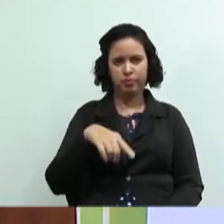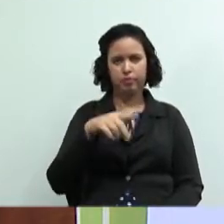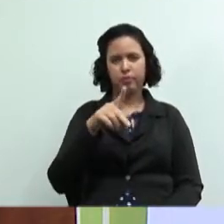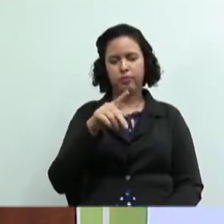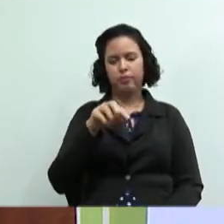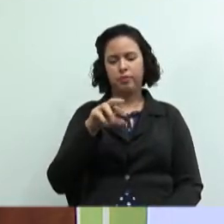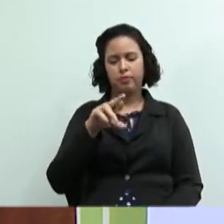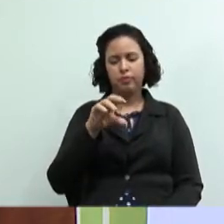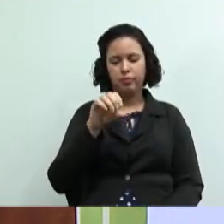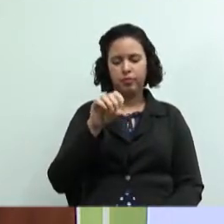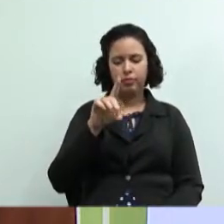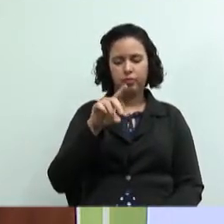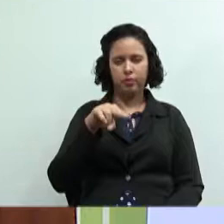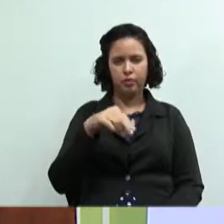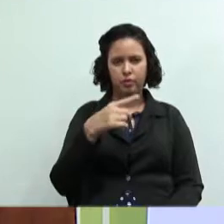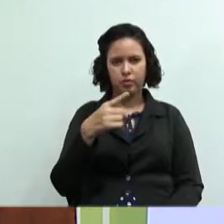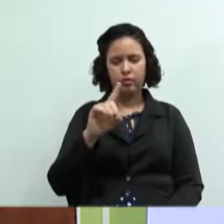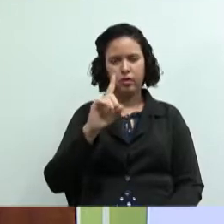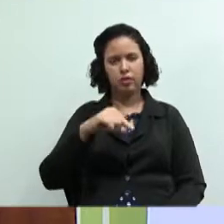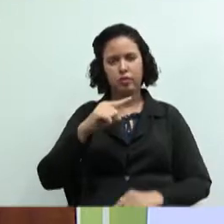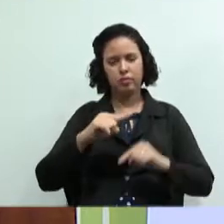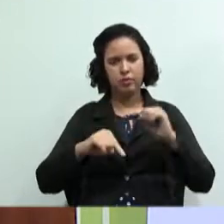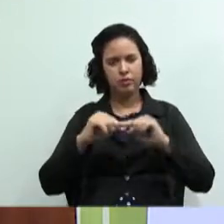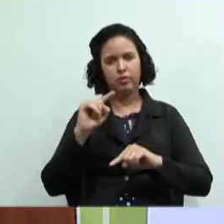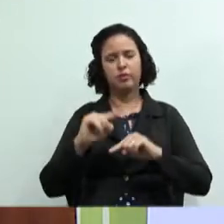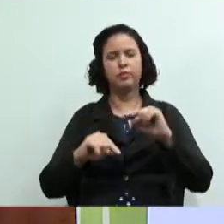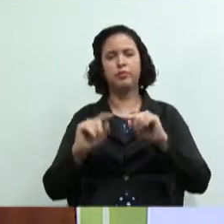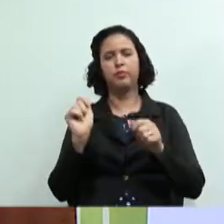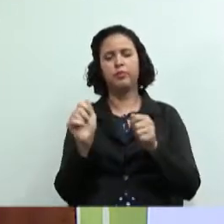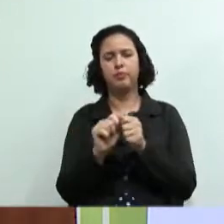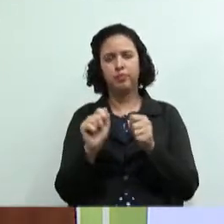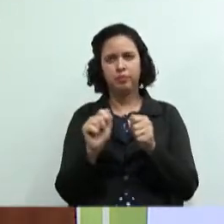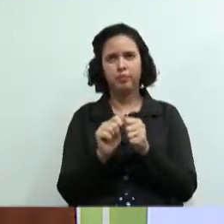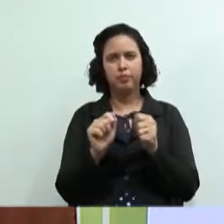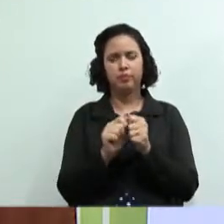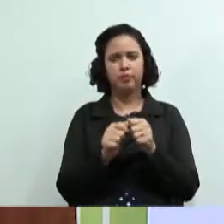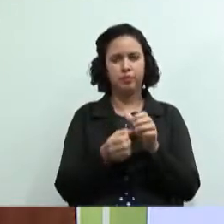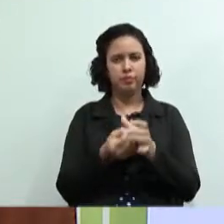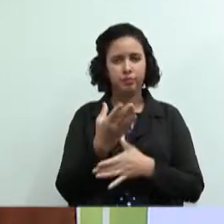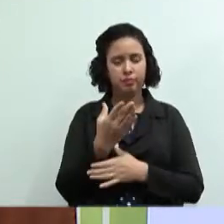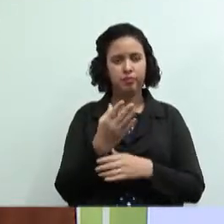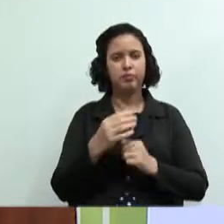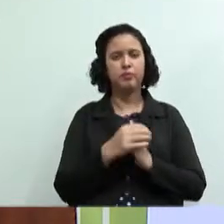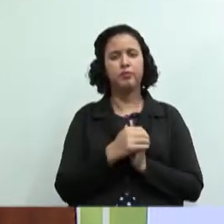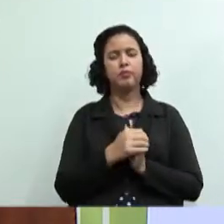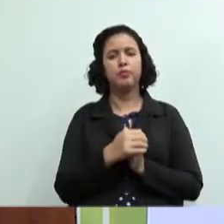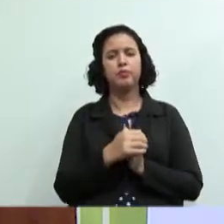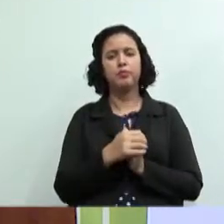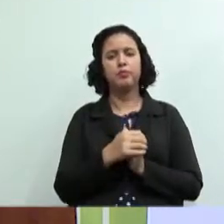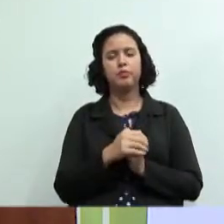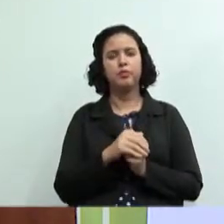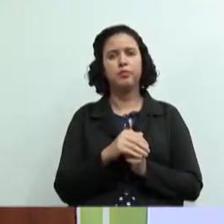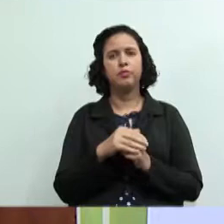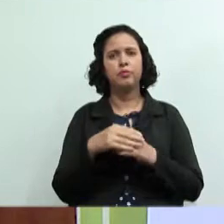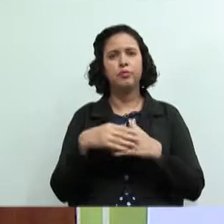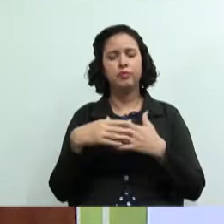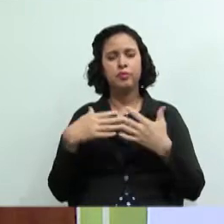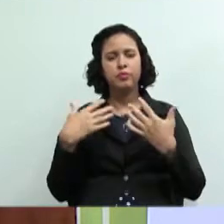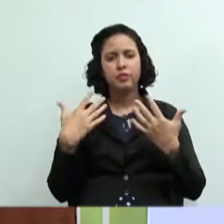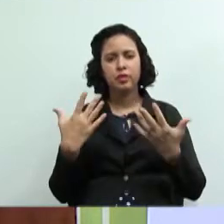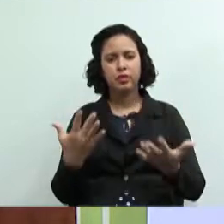os objetos a partir dos quais nós produzimos algo então interpretando isso objetos